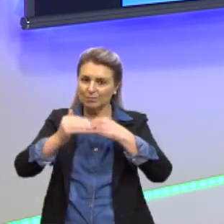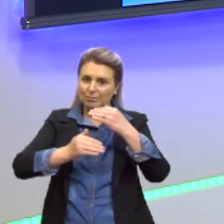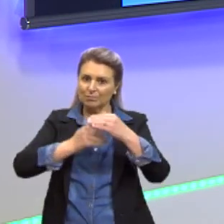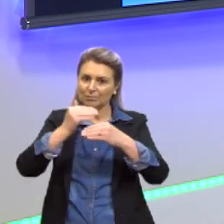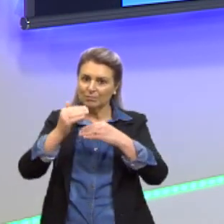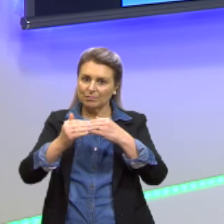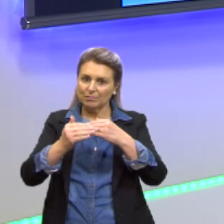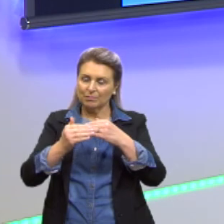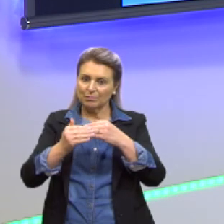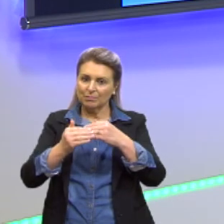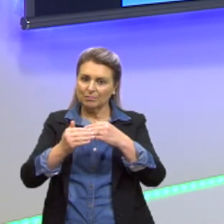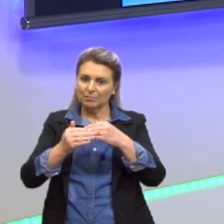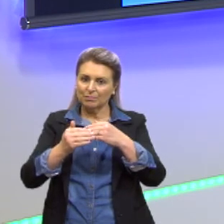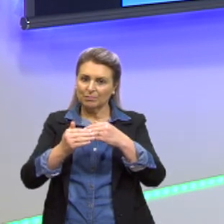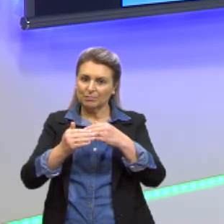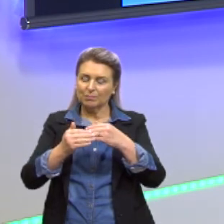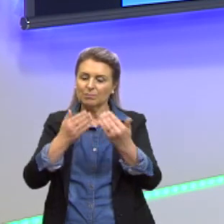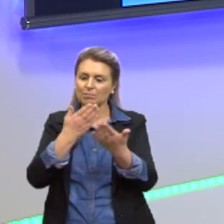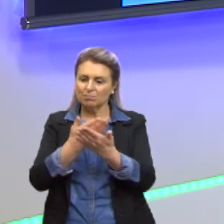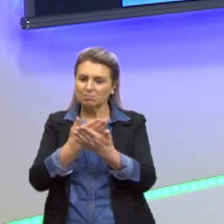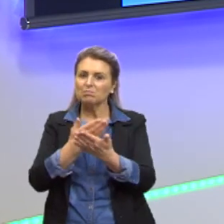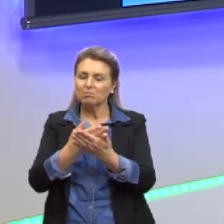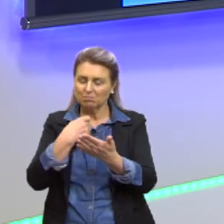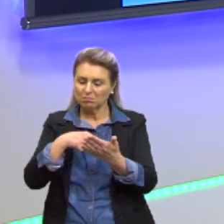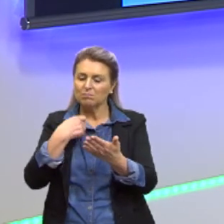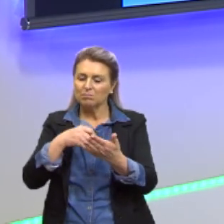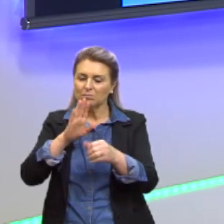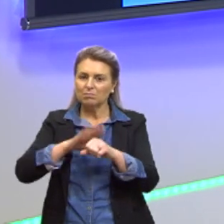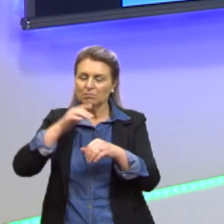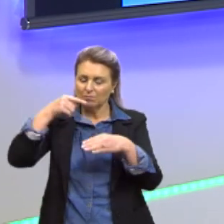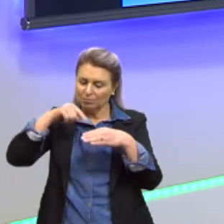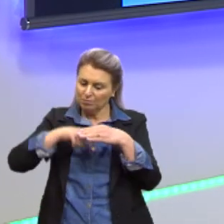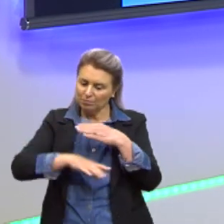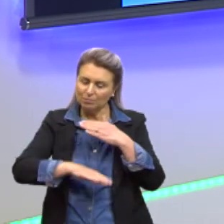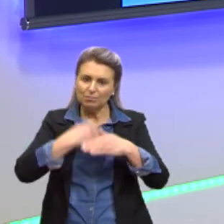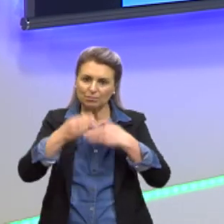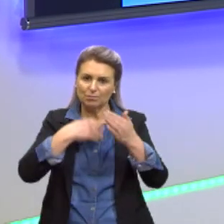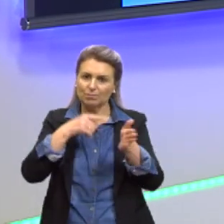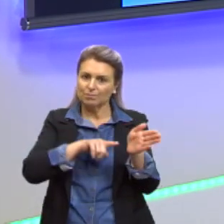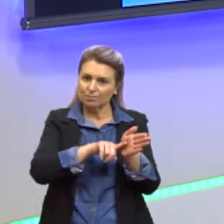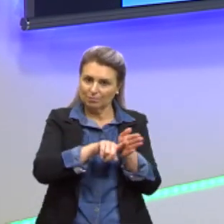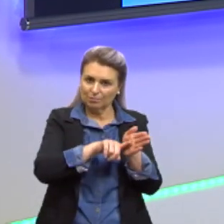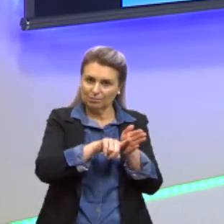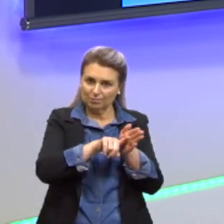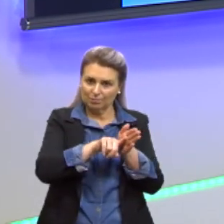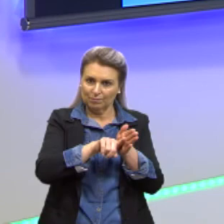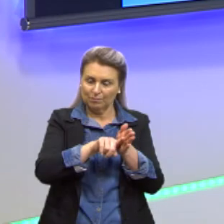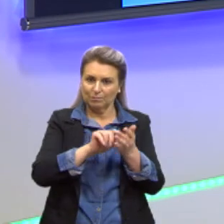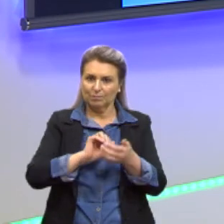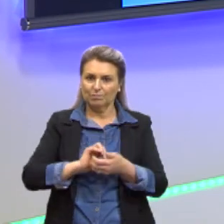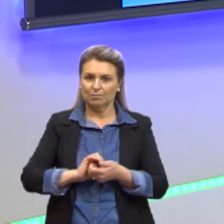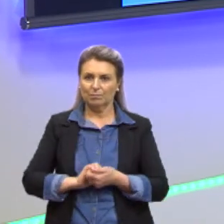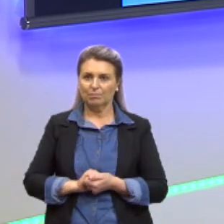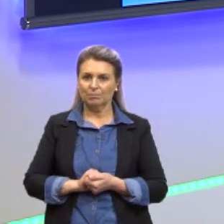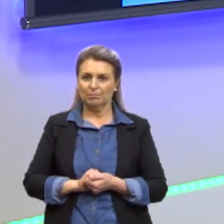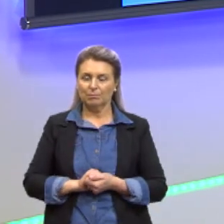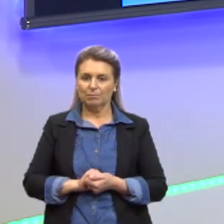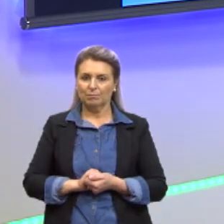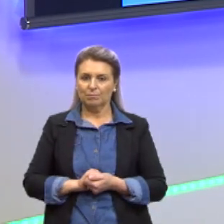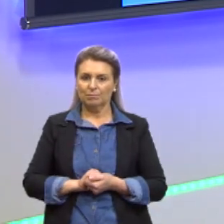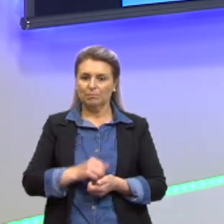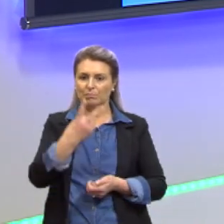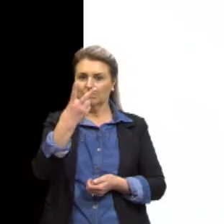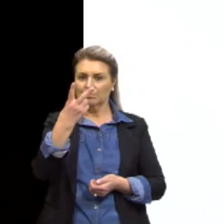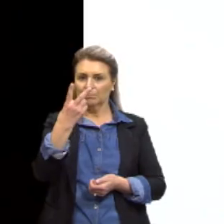estudos ainda que precisam de muito desenvolvimento de pesquisa pra serem confirmados. Então, a questão de